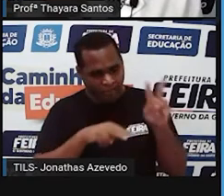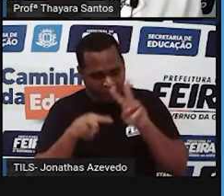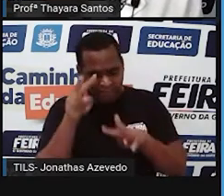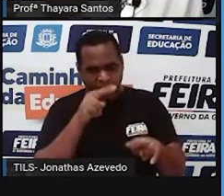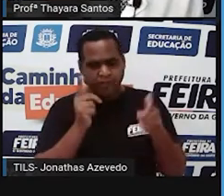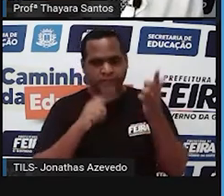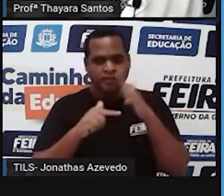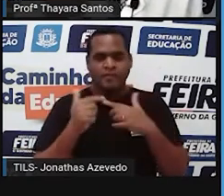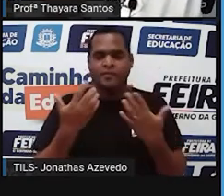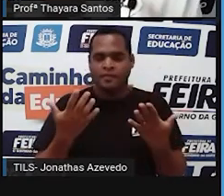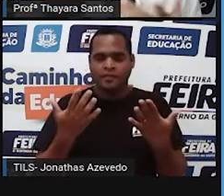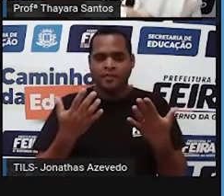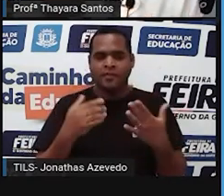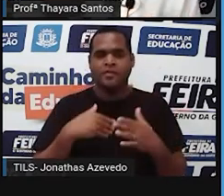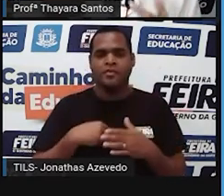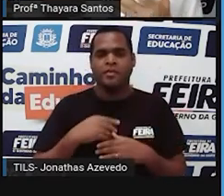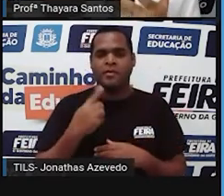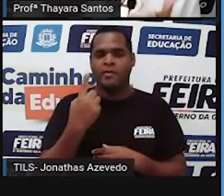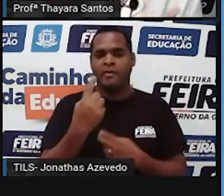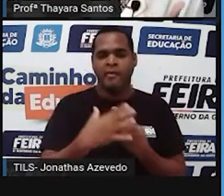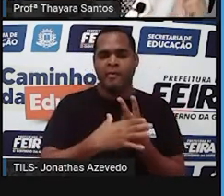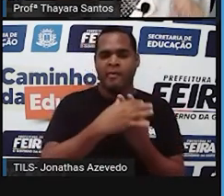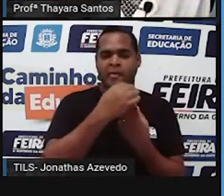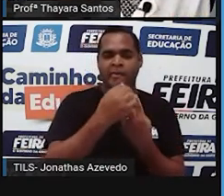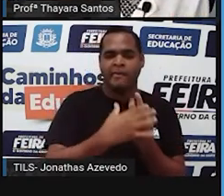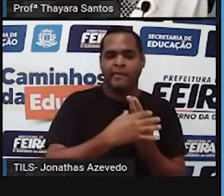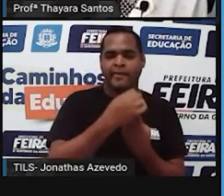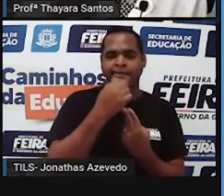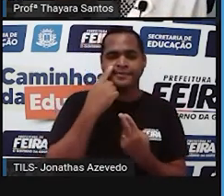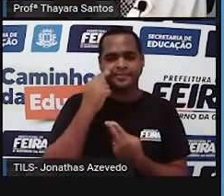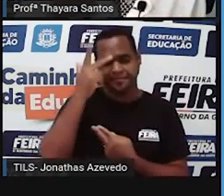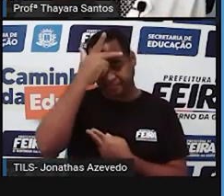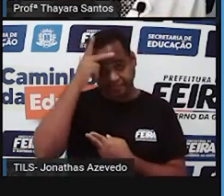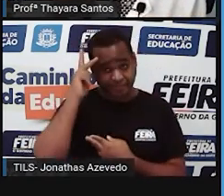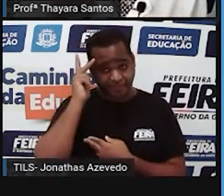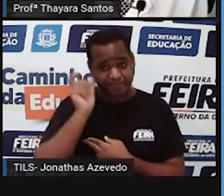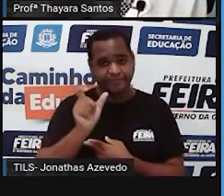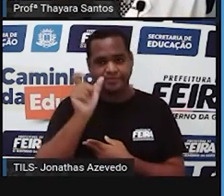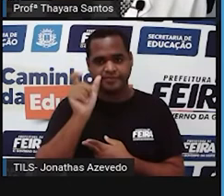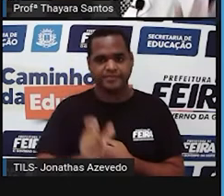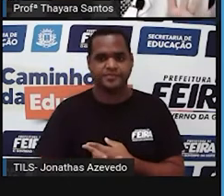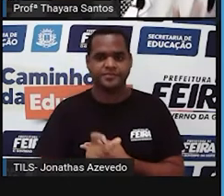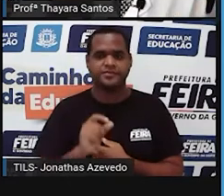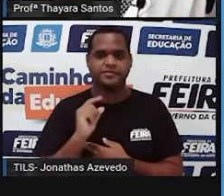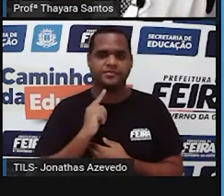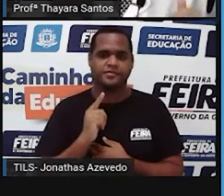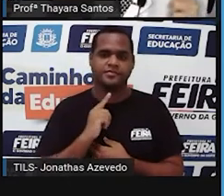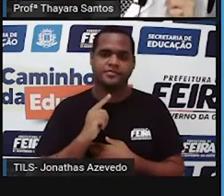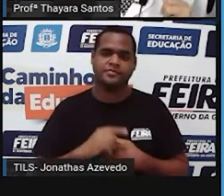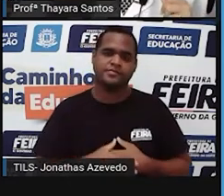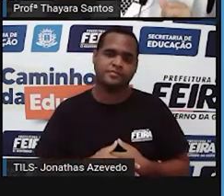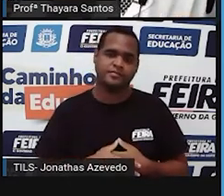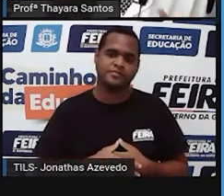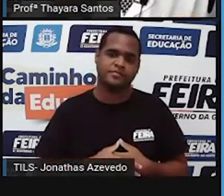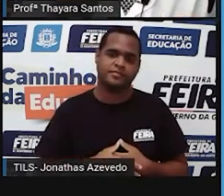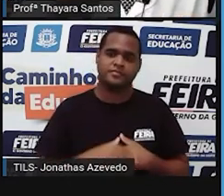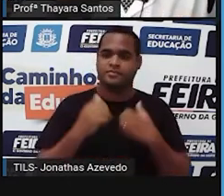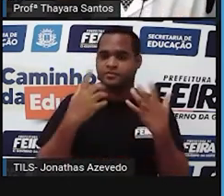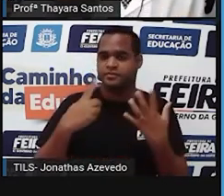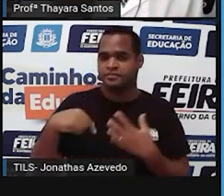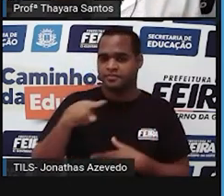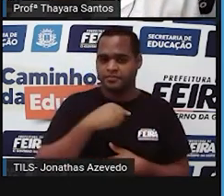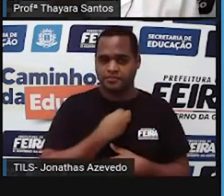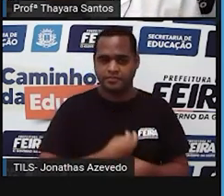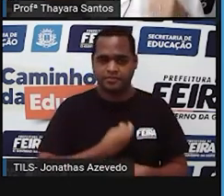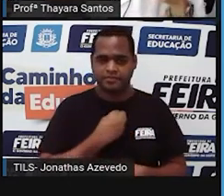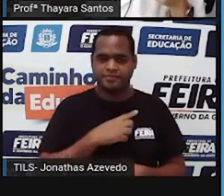caso aqui, a gente tem o cariótipo humano, né? Como está aí no exemplo. Então, como eu já falei, na nossa espécie, a gente tem 46